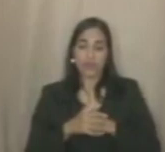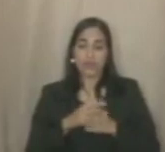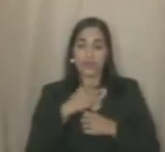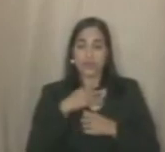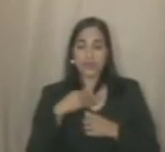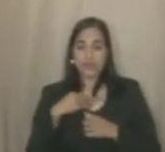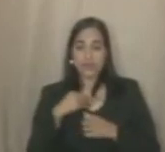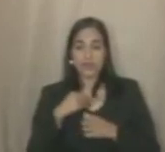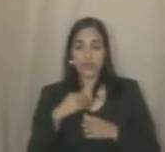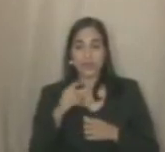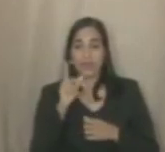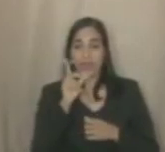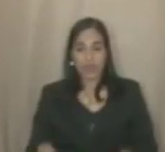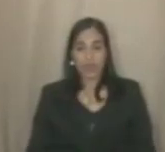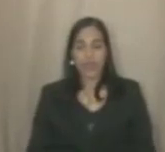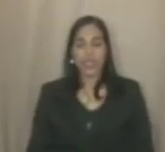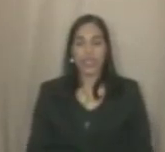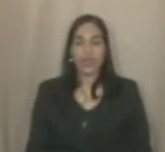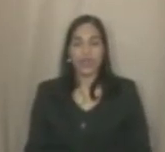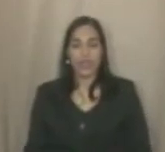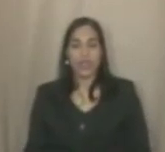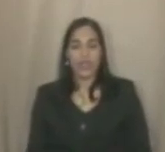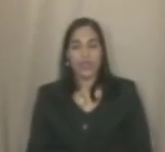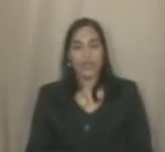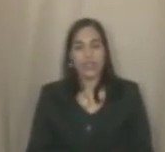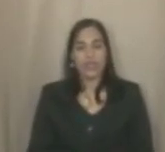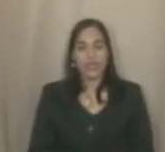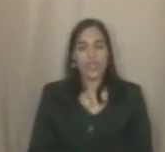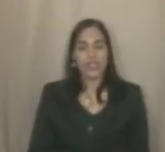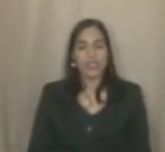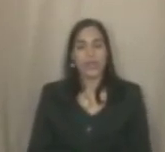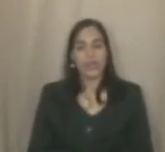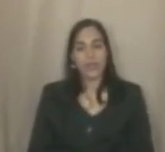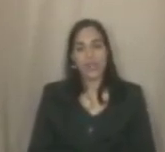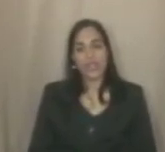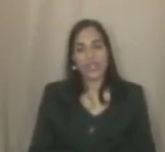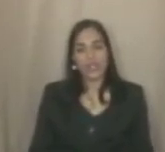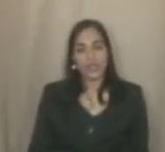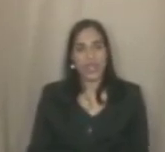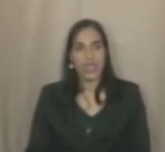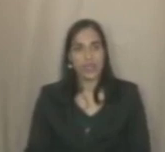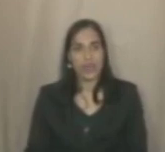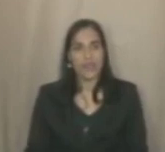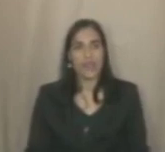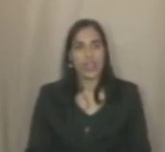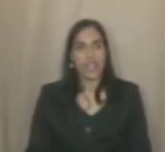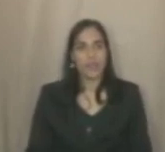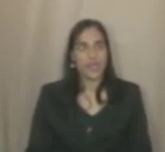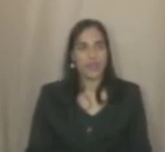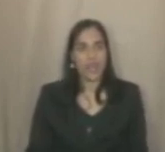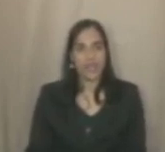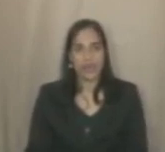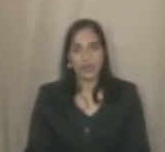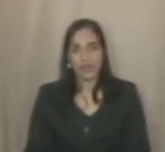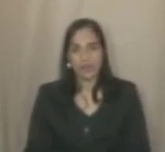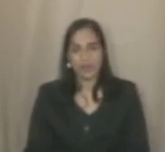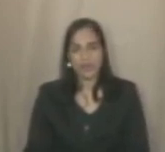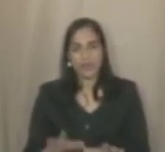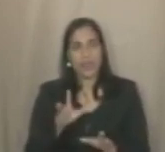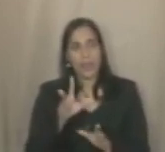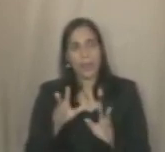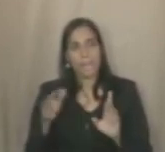da chuva. Como morador e representante eleito do Recife